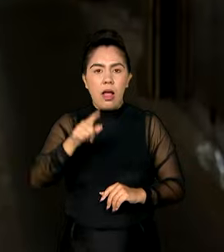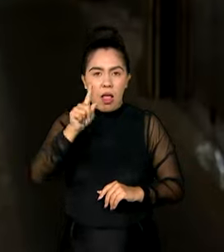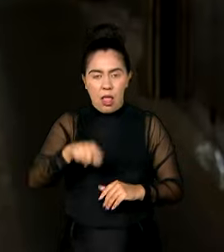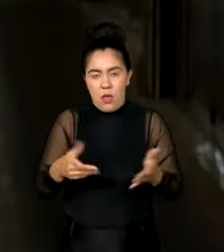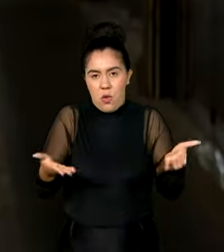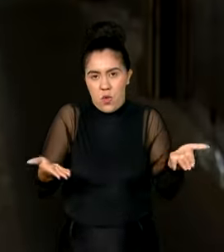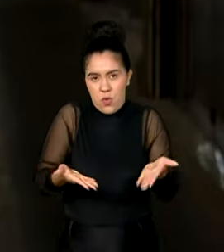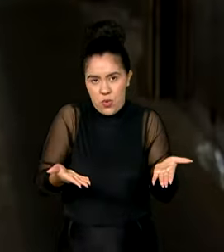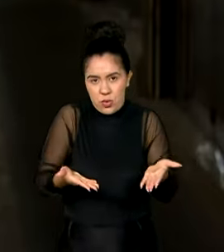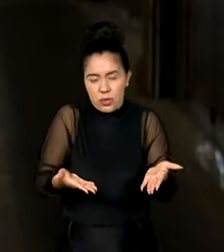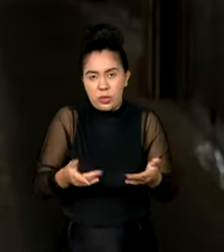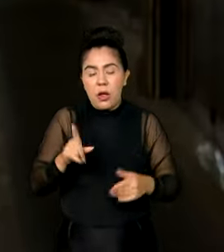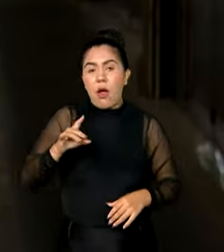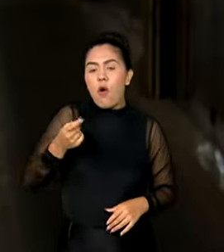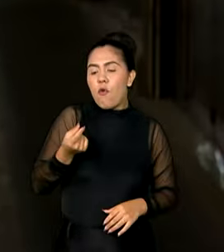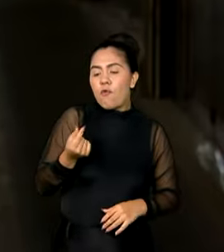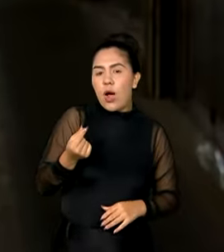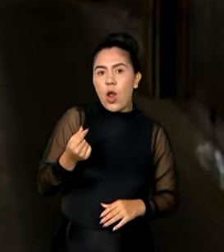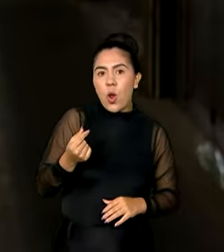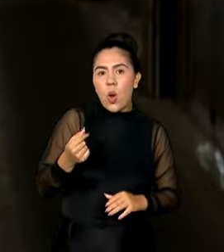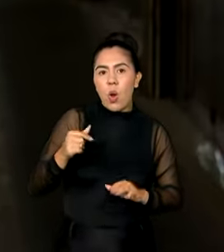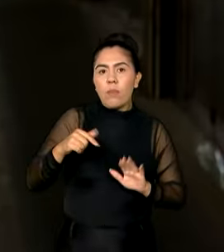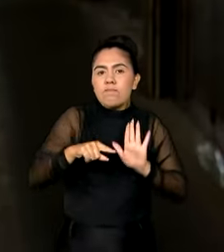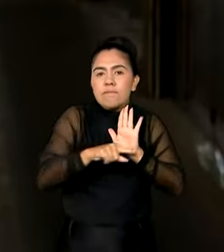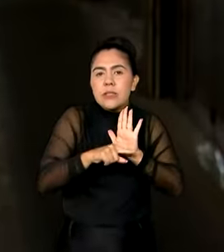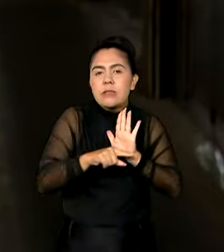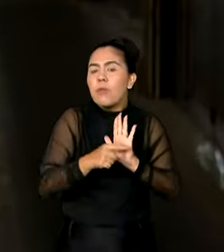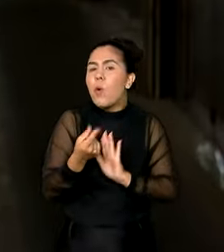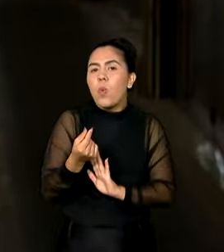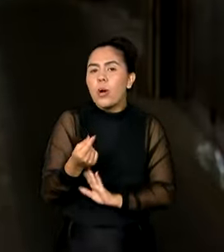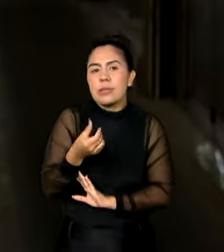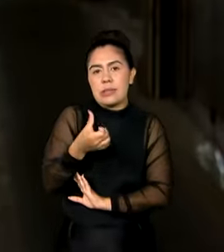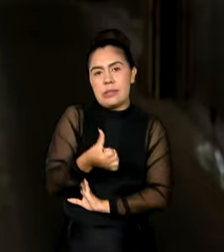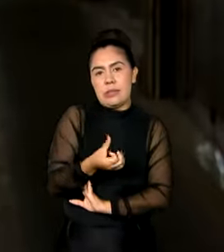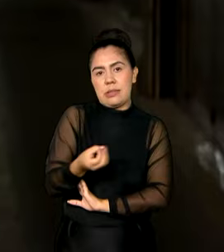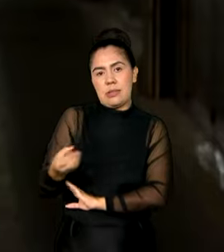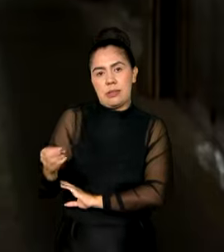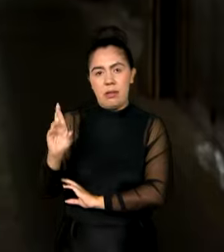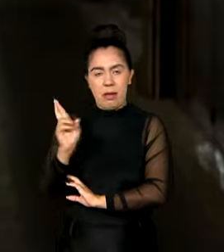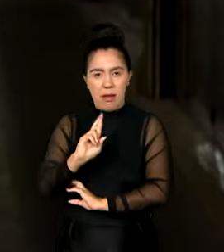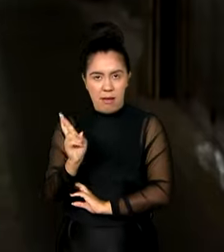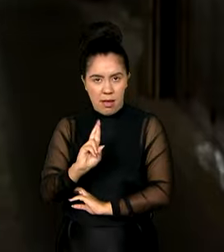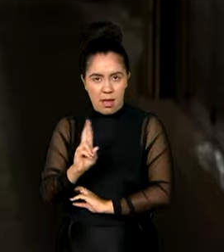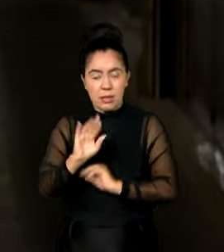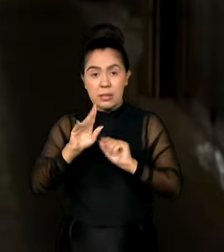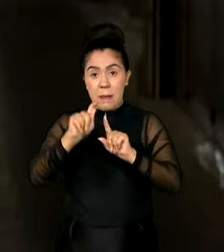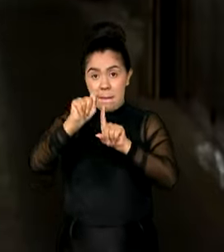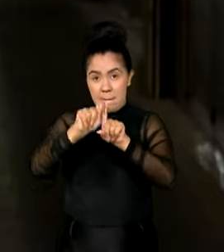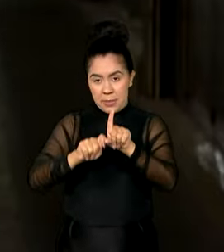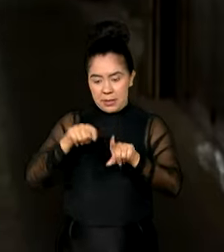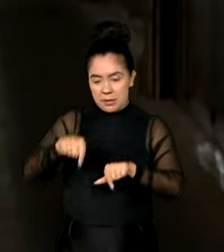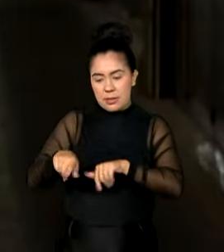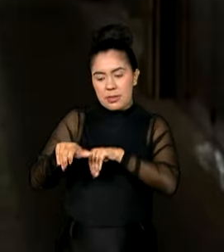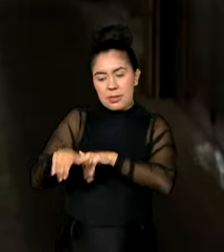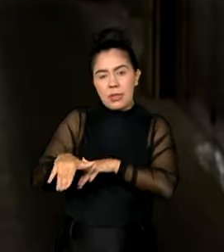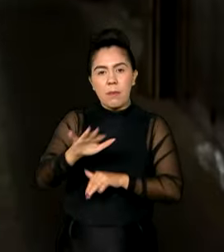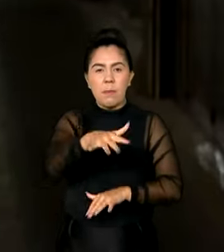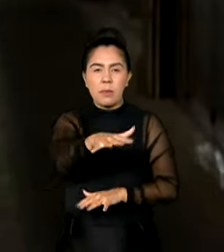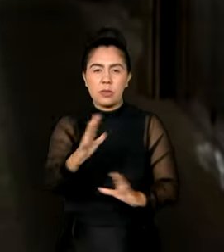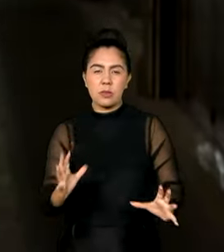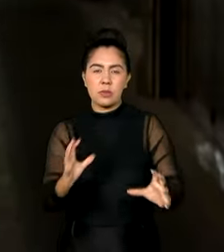é hoje. O valor mínimo do Bolsa Família é de R$ 600,00. E em setembro, aproximadamente